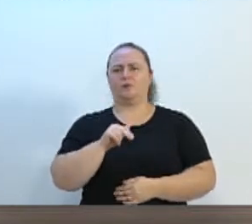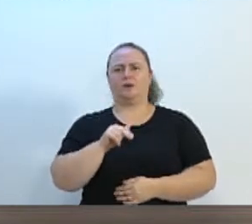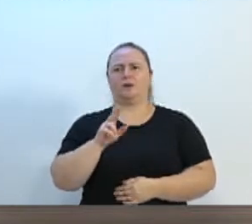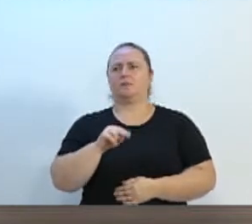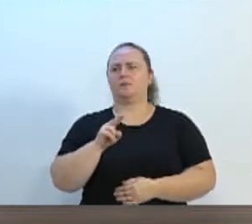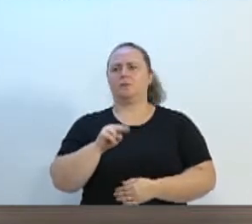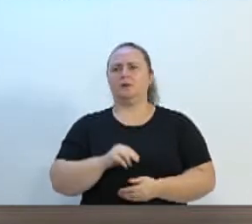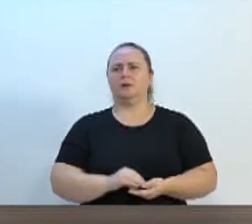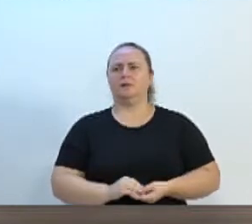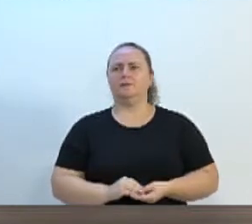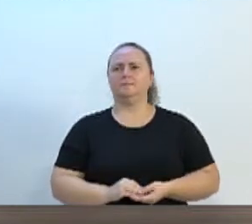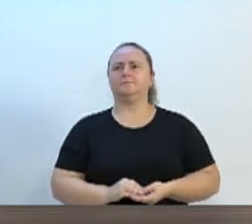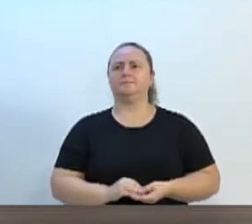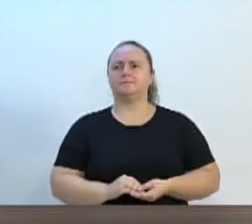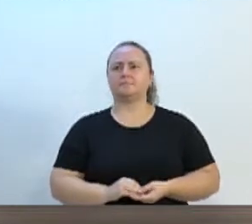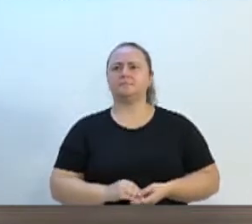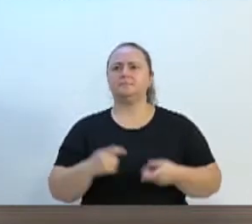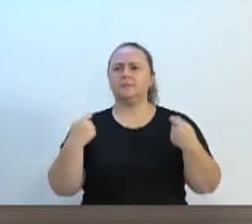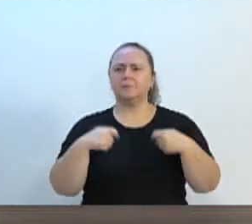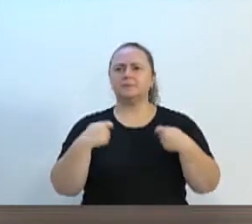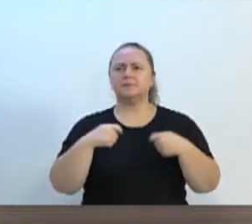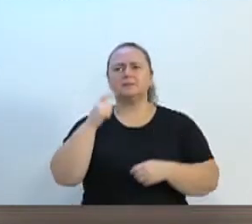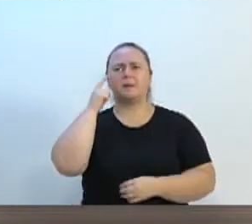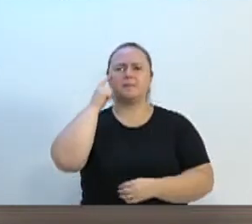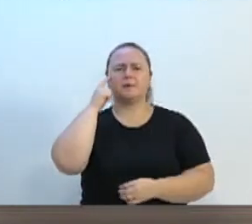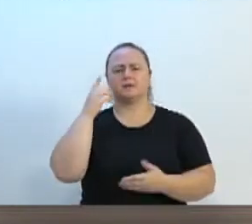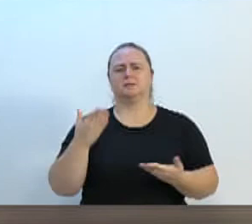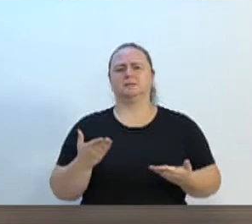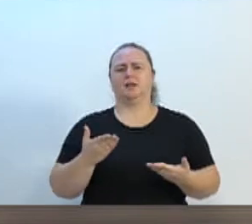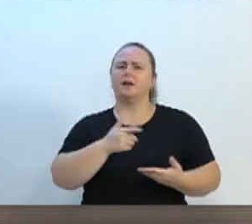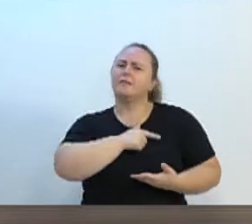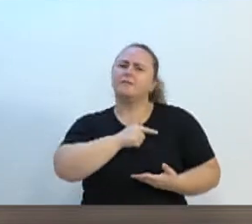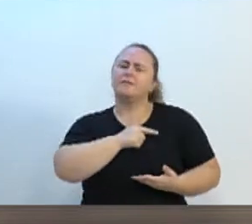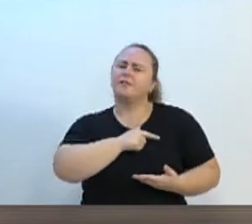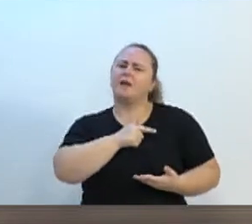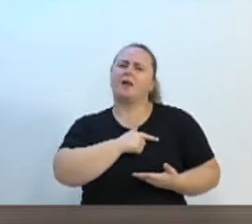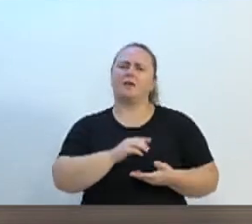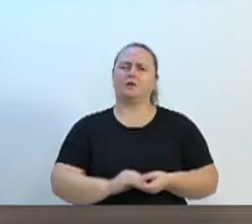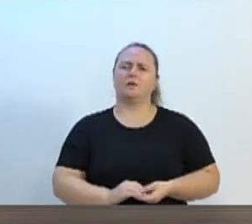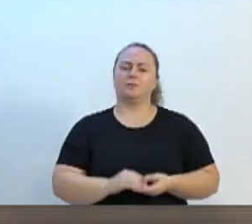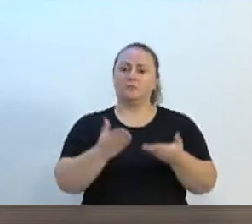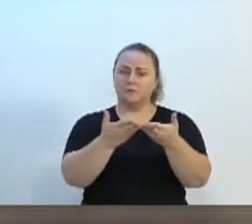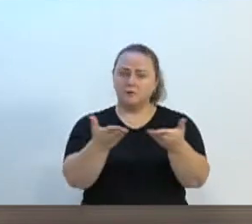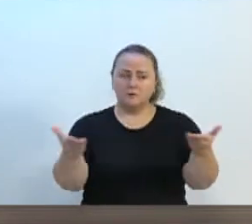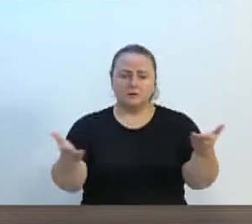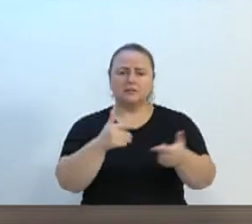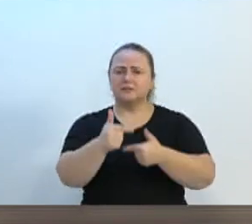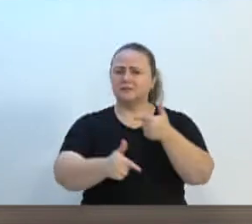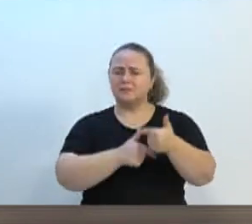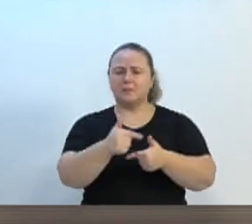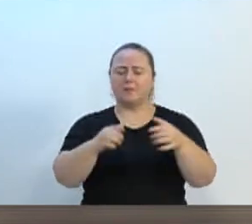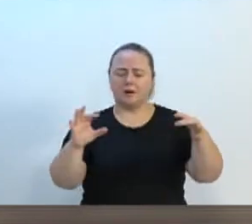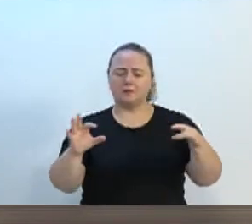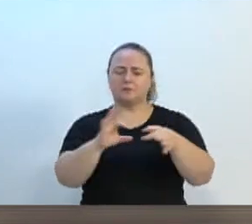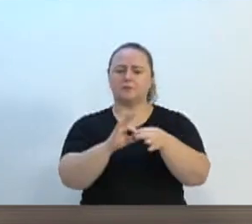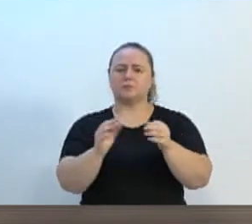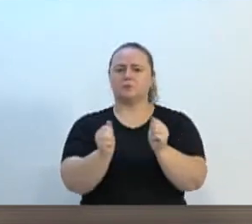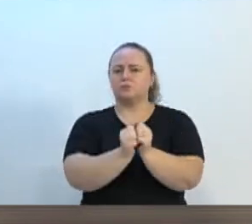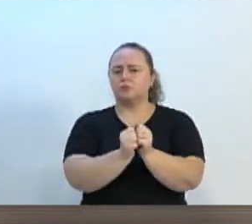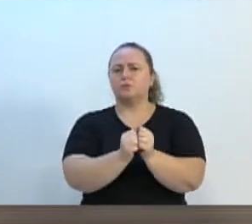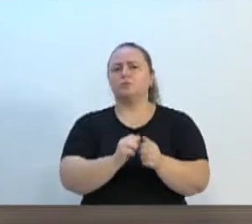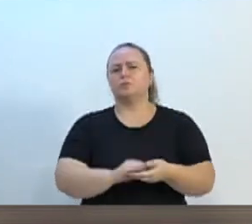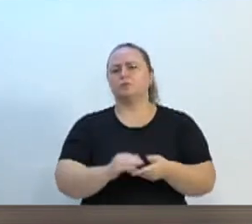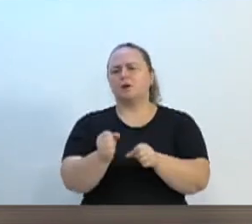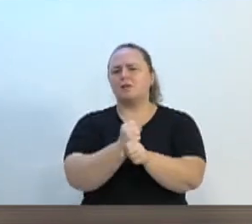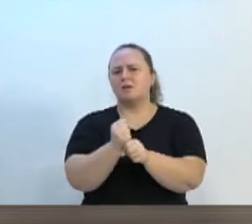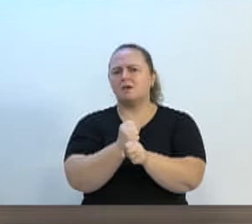deveriam repensar um pouco esse tipo de postura. Eu acho feio a gente tirar o trabalho dos outros colegas que estão participando há tanto tempo em relação às coisas. Eu acho que a gente